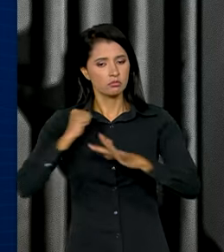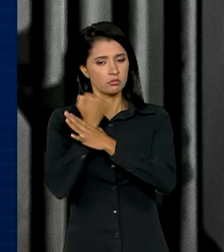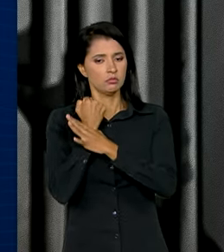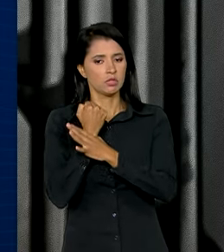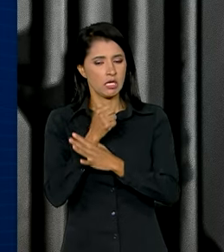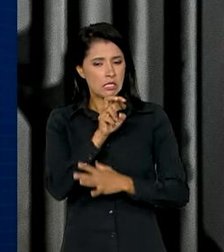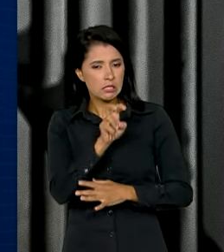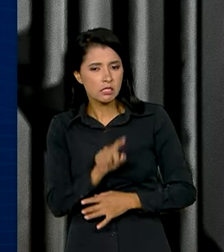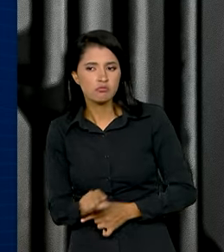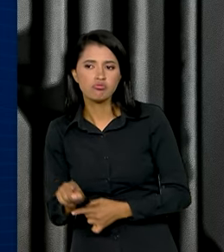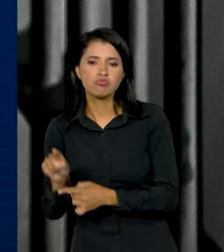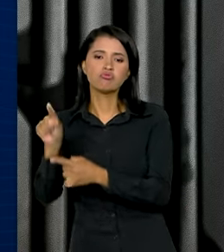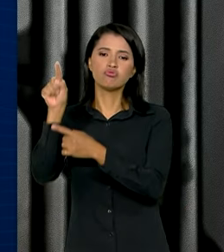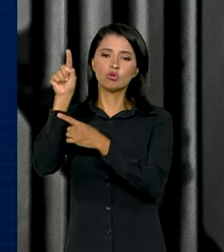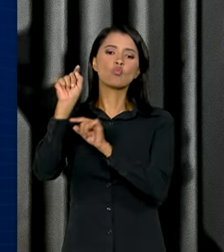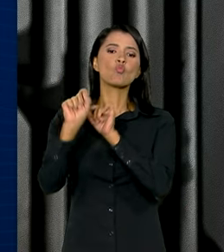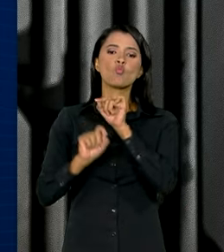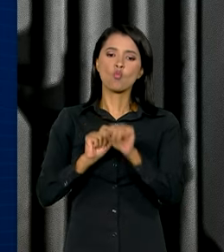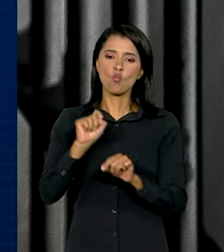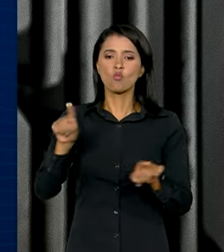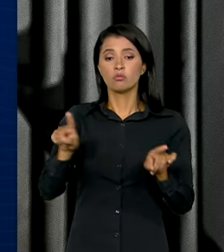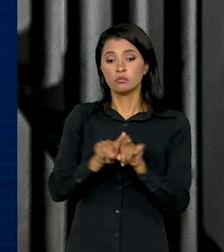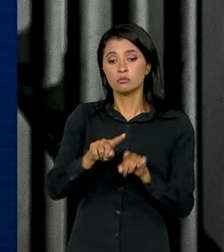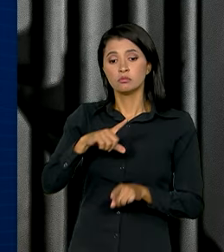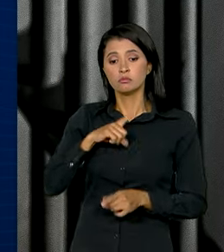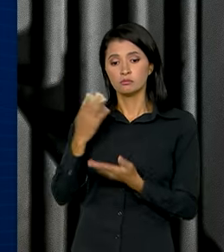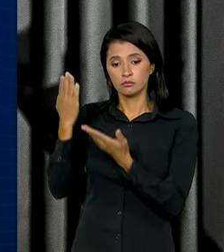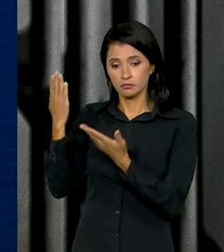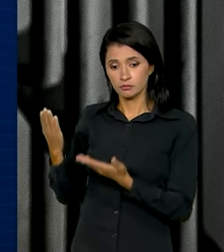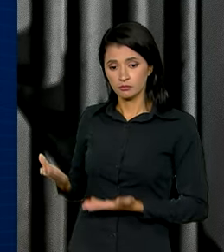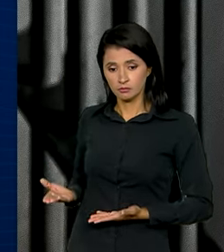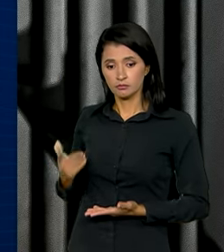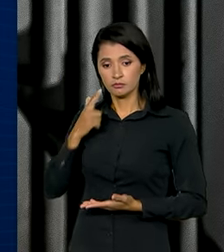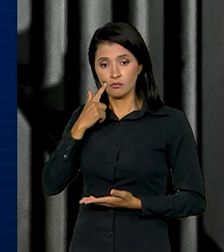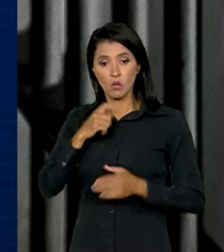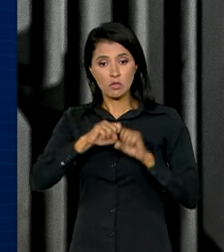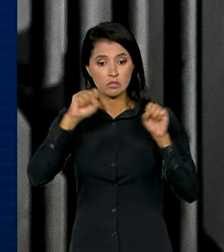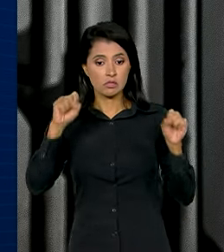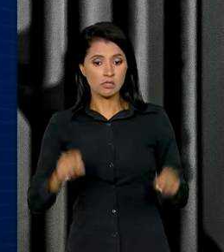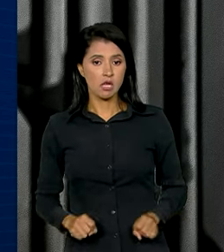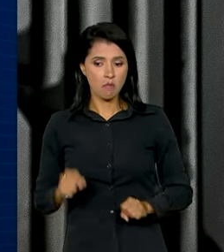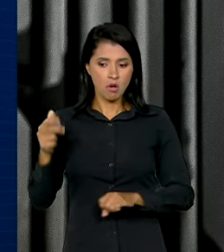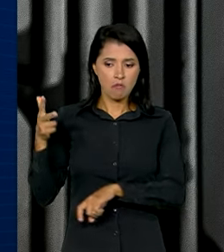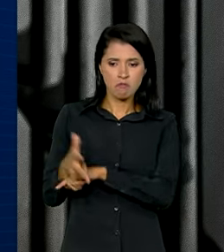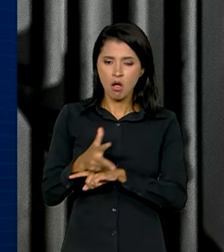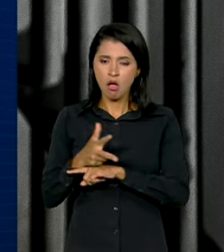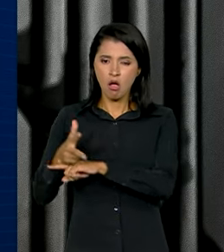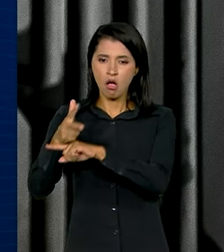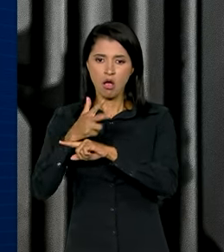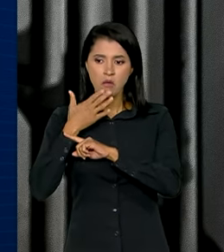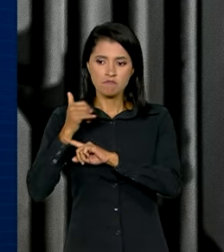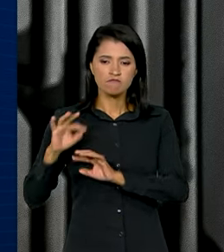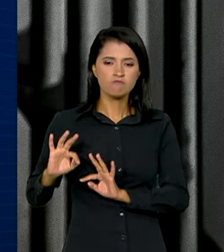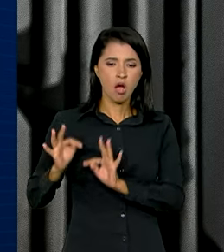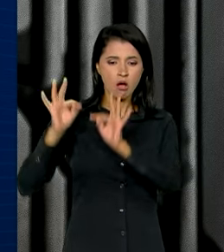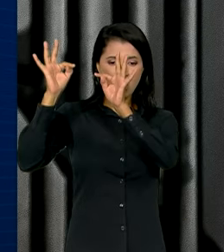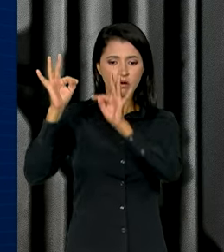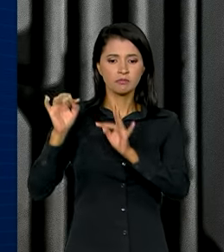cinco penitenciárias federais, também estão modernização do sistema de vídeo monitoramento,